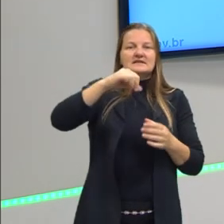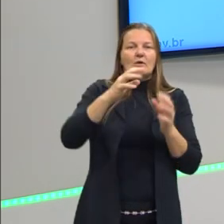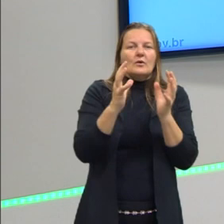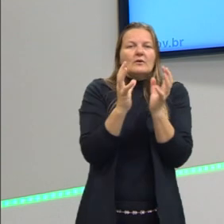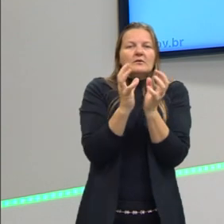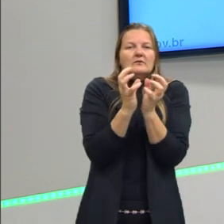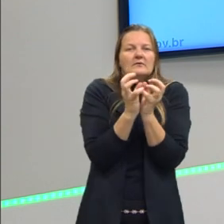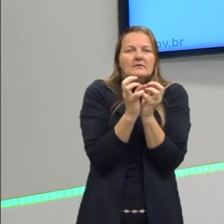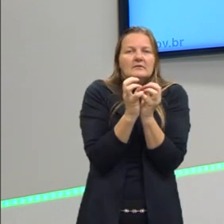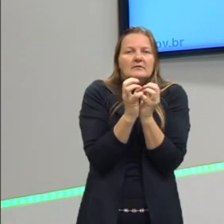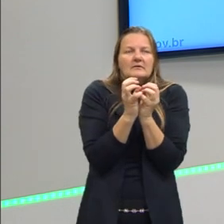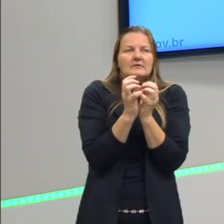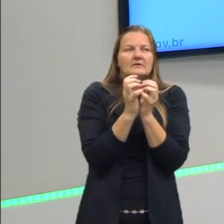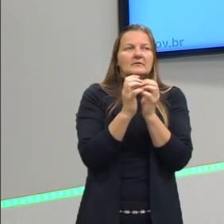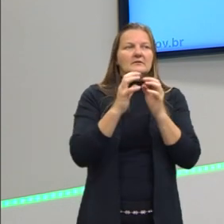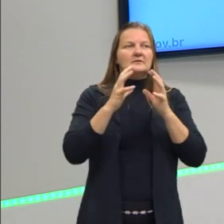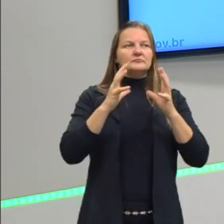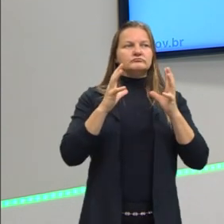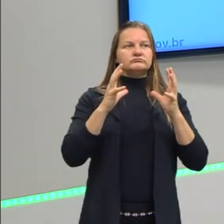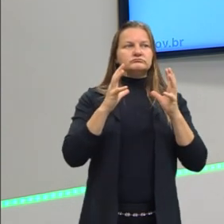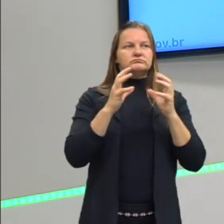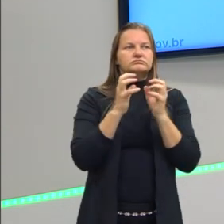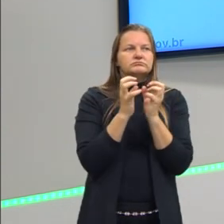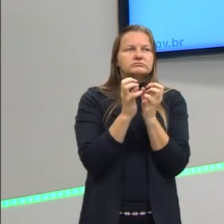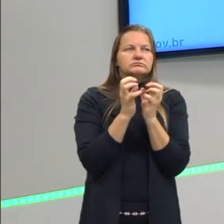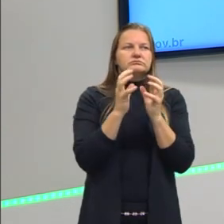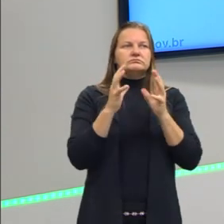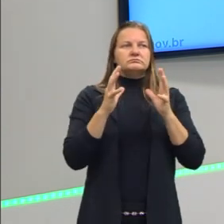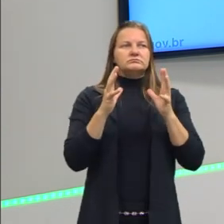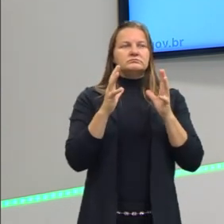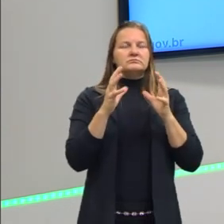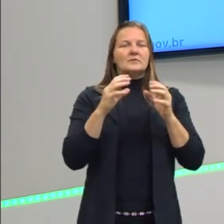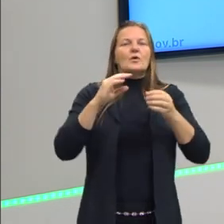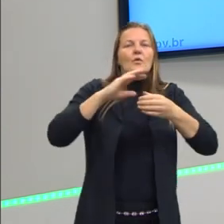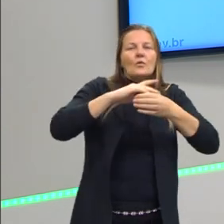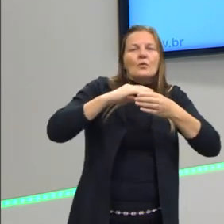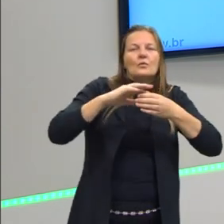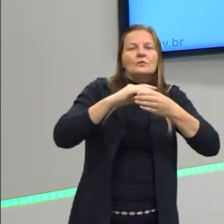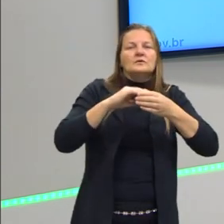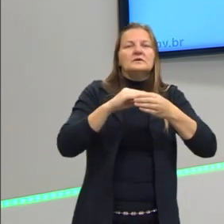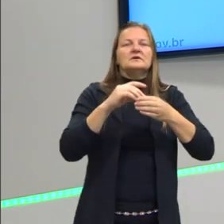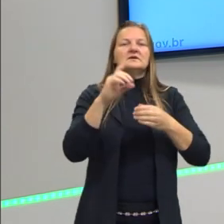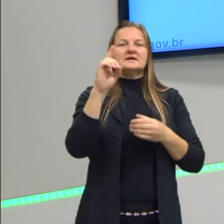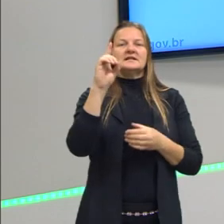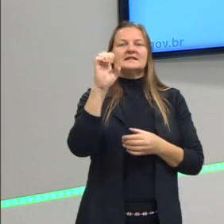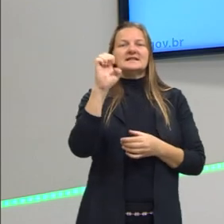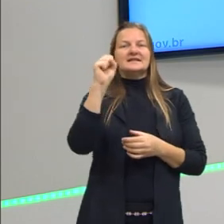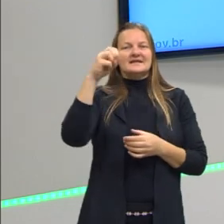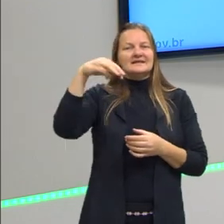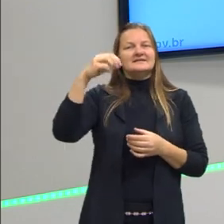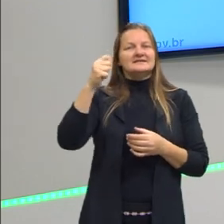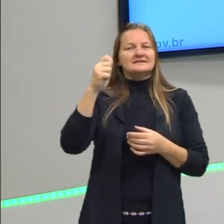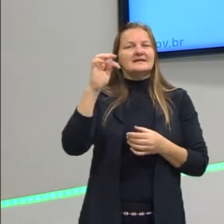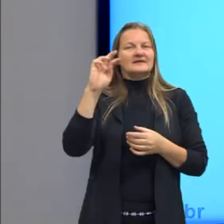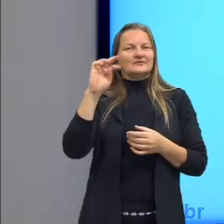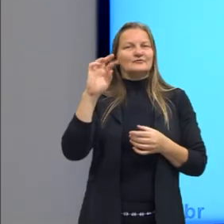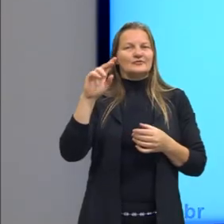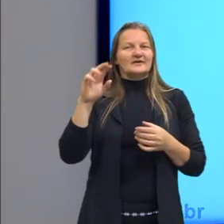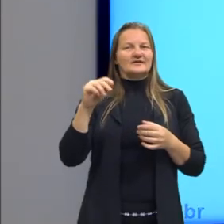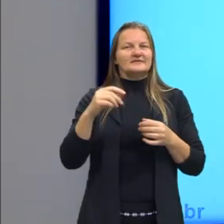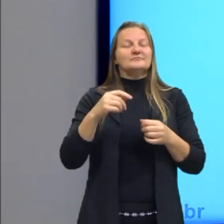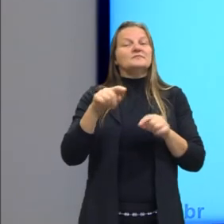muda muito o ambiente, porque eu posso tornar essa solução mais concentrada e desnaturar quem está naquele meio, inclusive